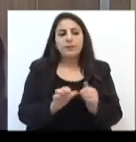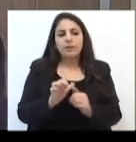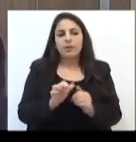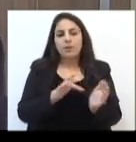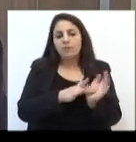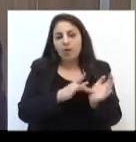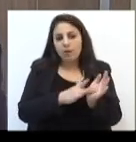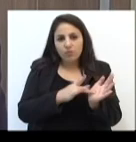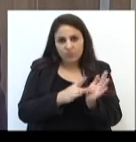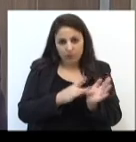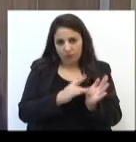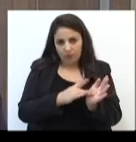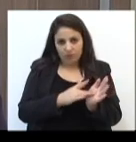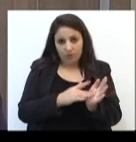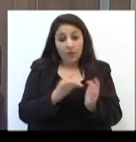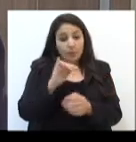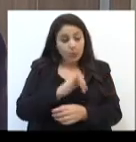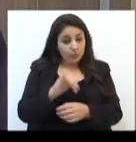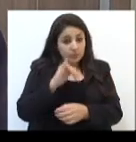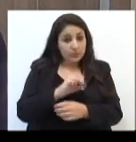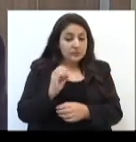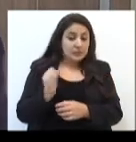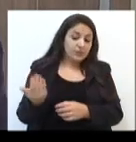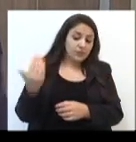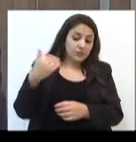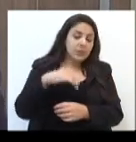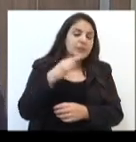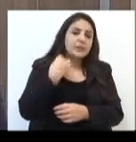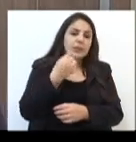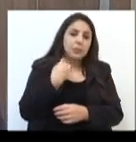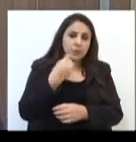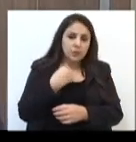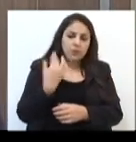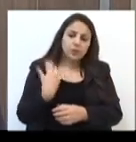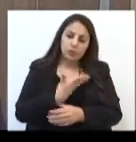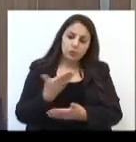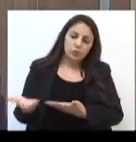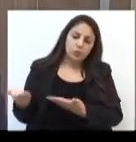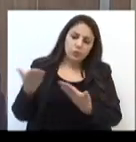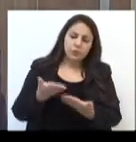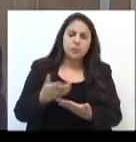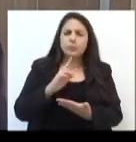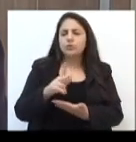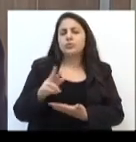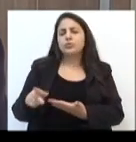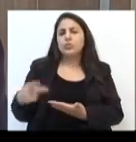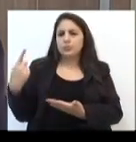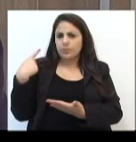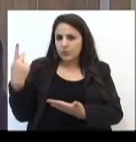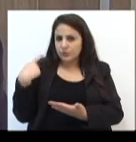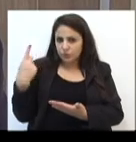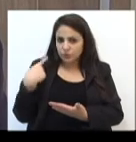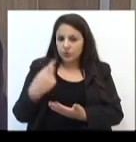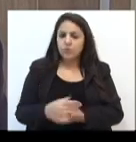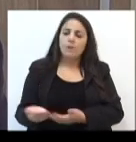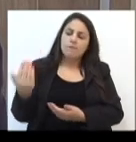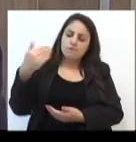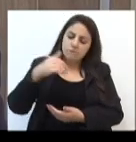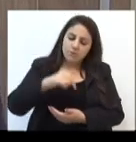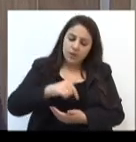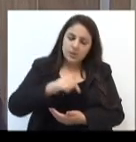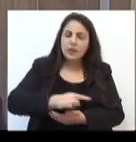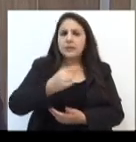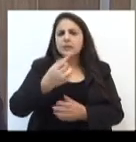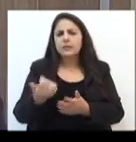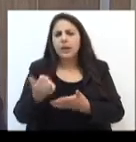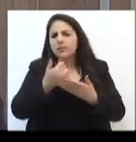conta. Então é importante quando vêm os deputados, que nós convidamos de vários partidos, para trazer